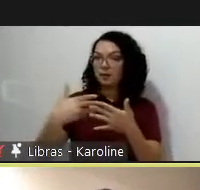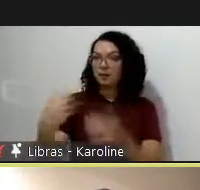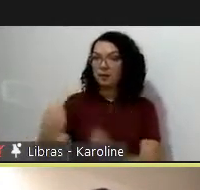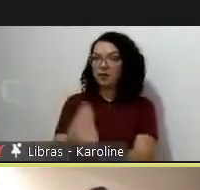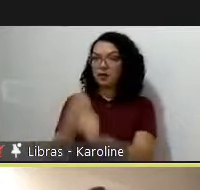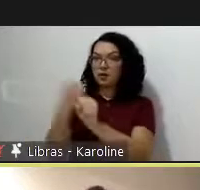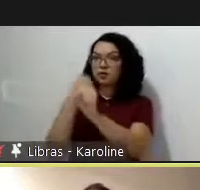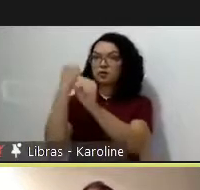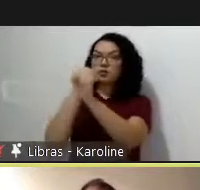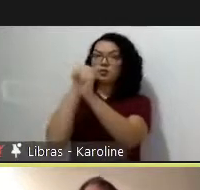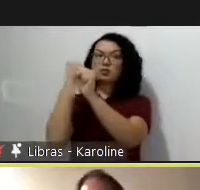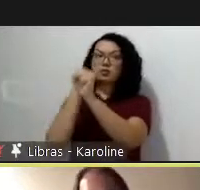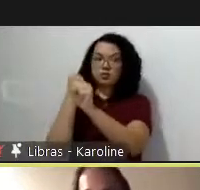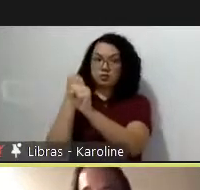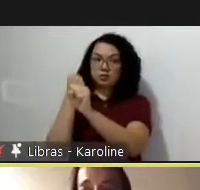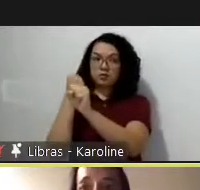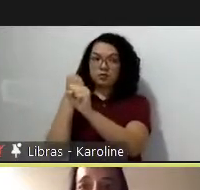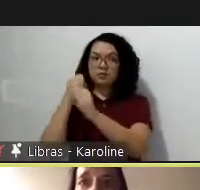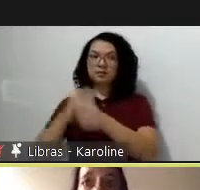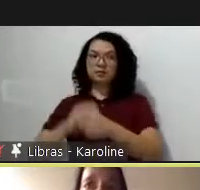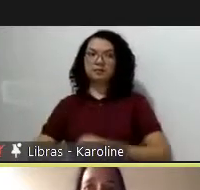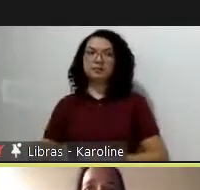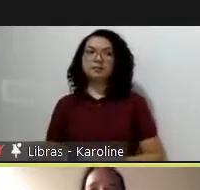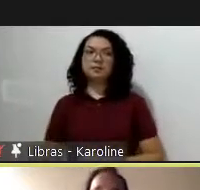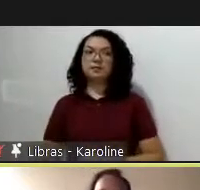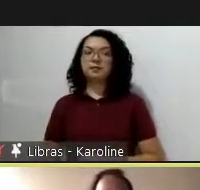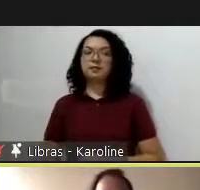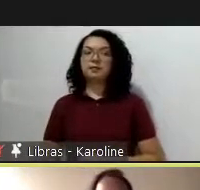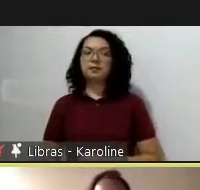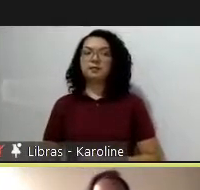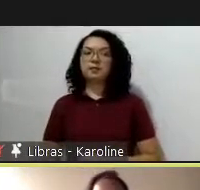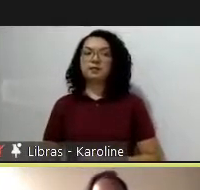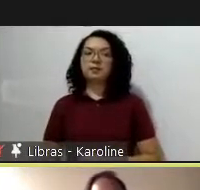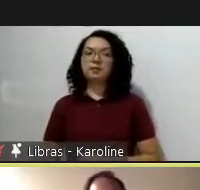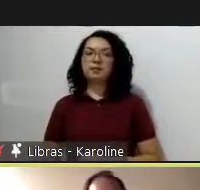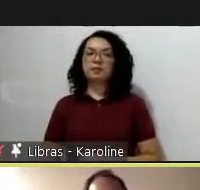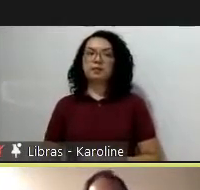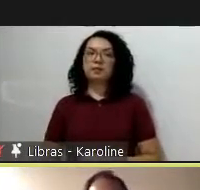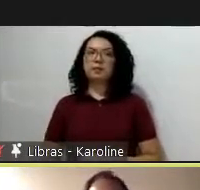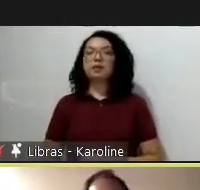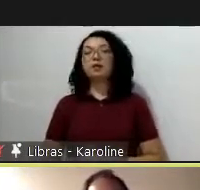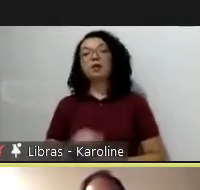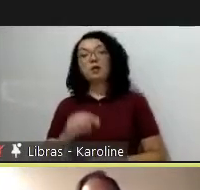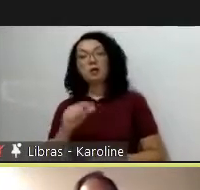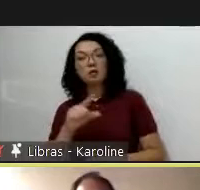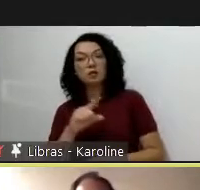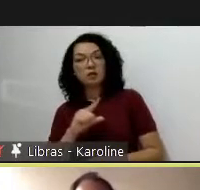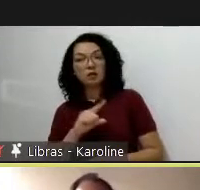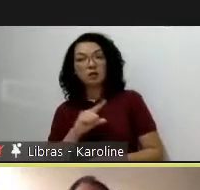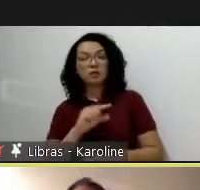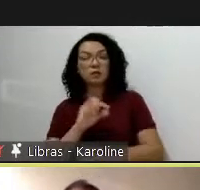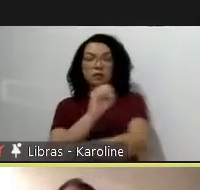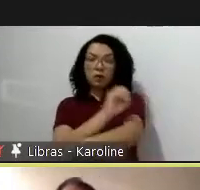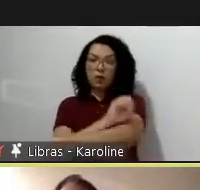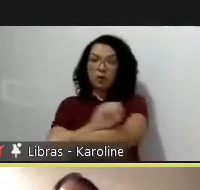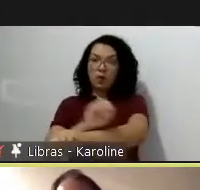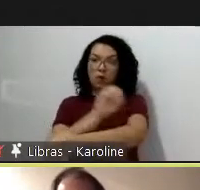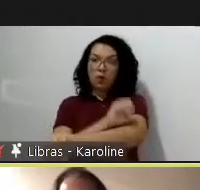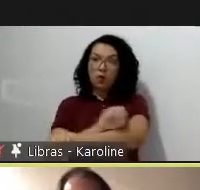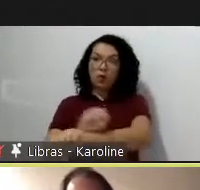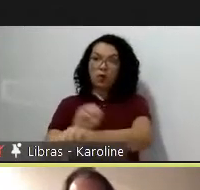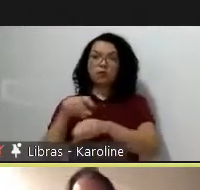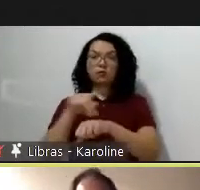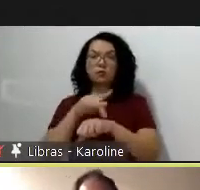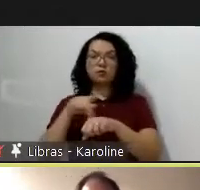trabalho em muitos casos, porque é um trabalho que eu tenho uma oficina com a Cecília Puga, em Chile, com quem também fazemos um trabalho